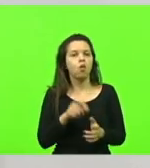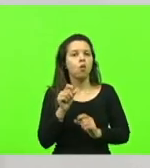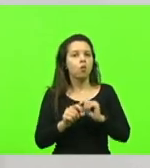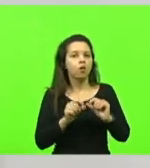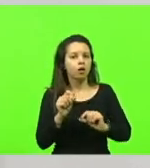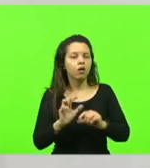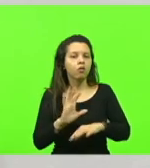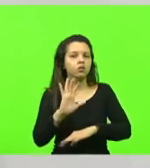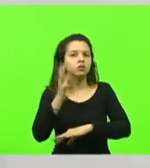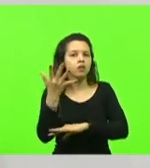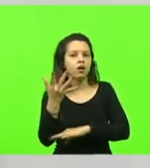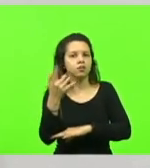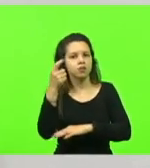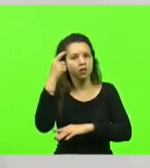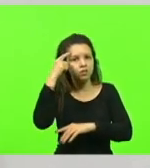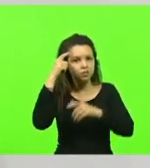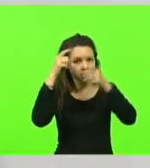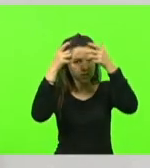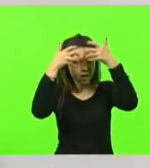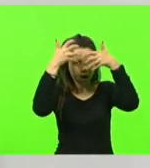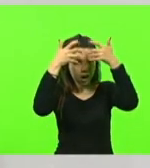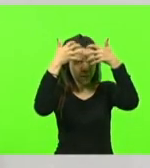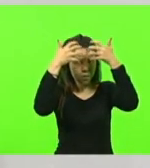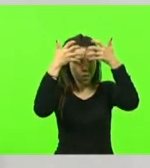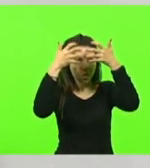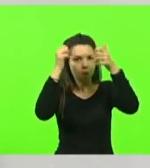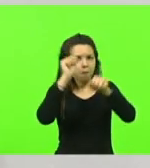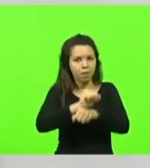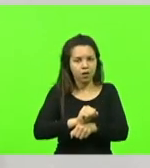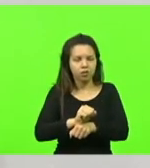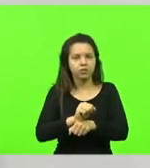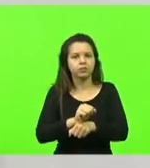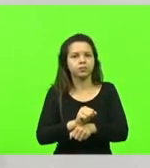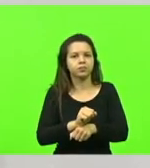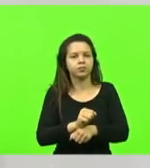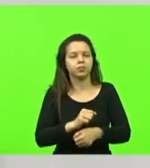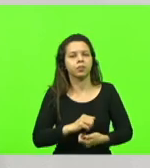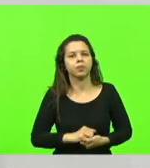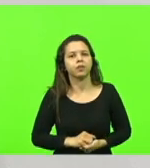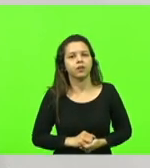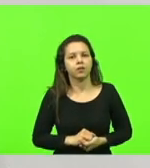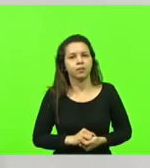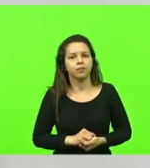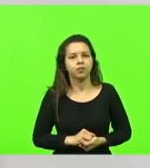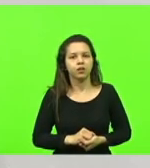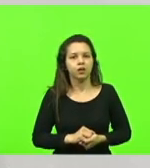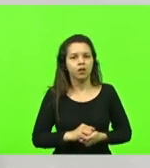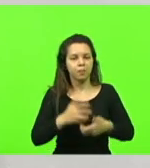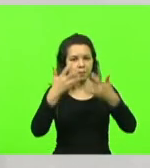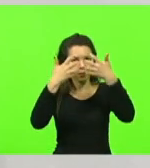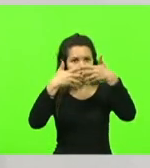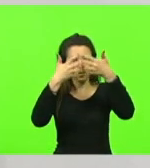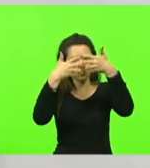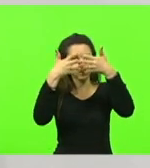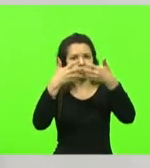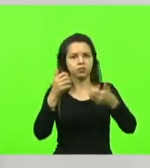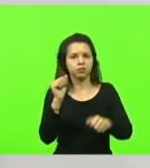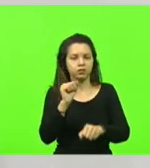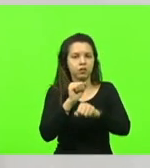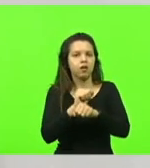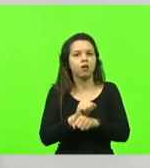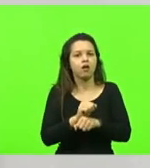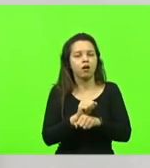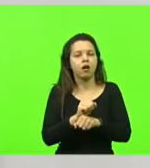exposição e o debate sobre o tema. Então, a paralisia cerebral é a causa de